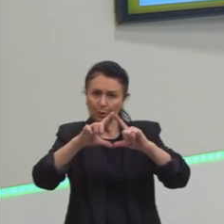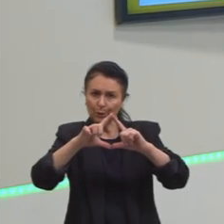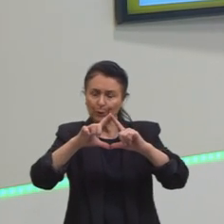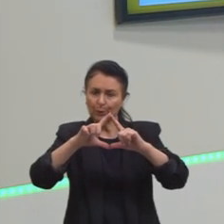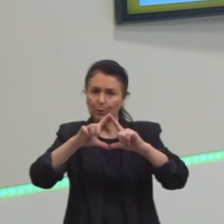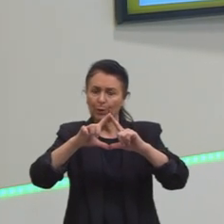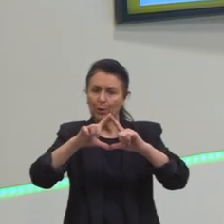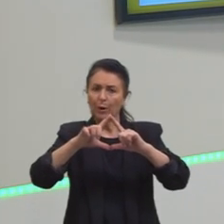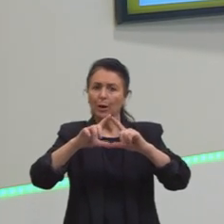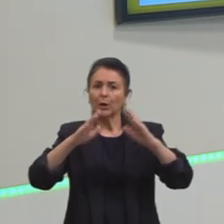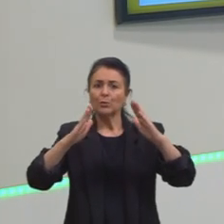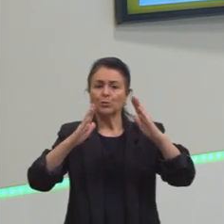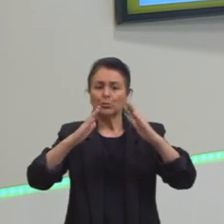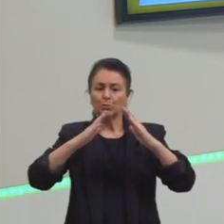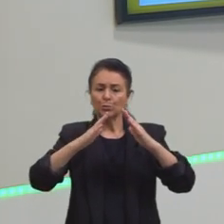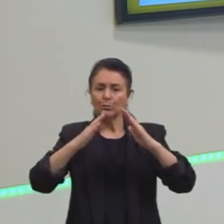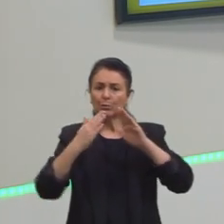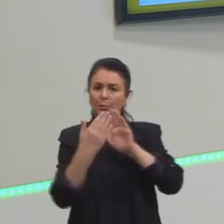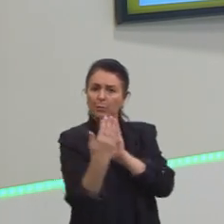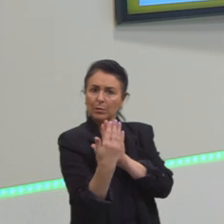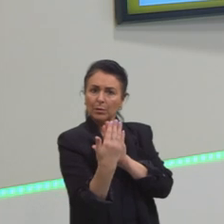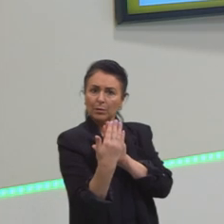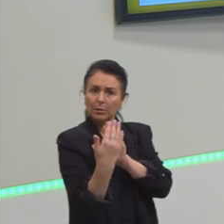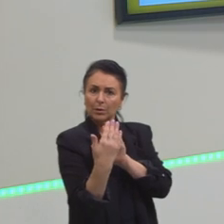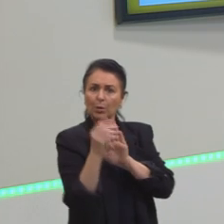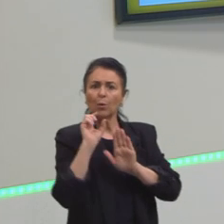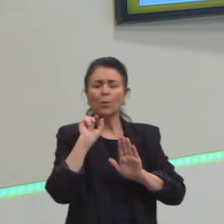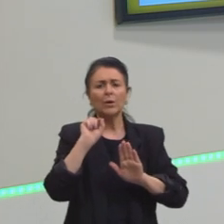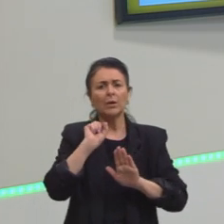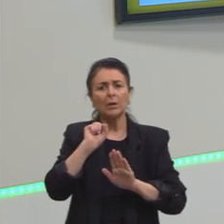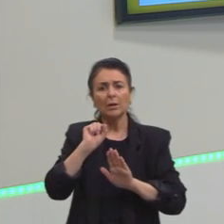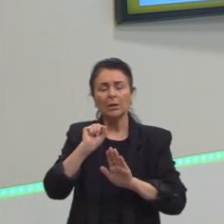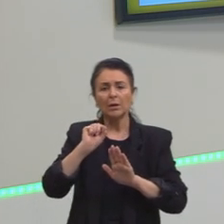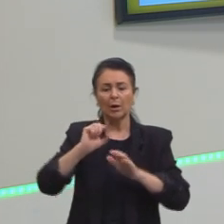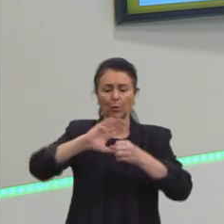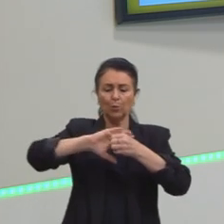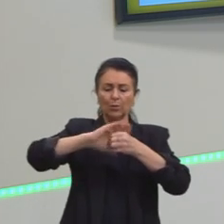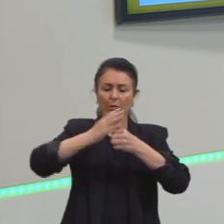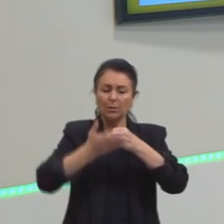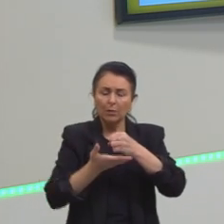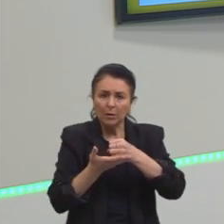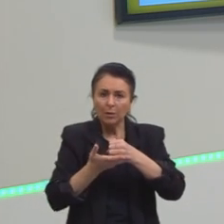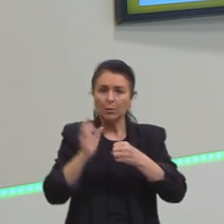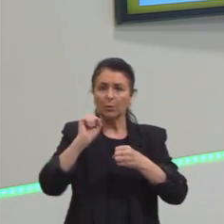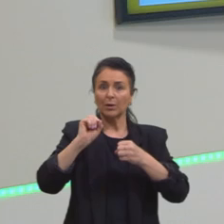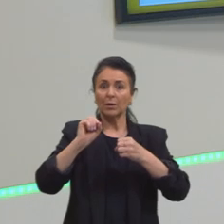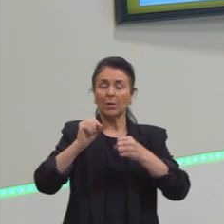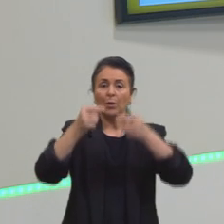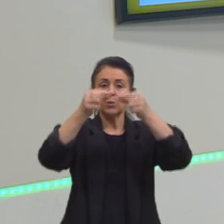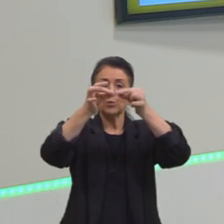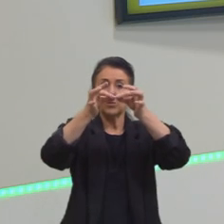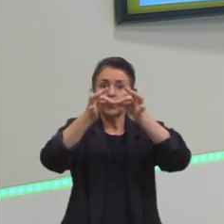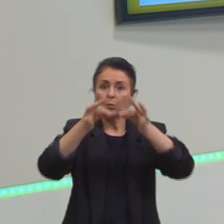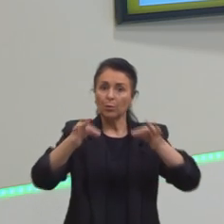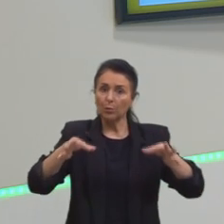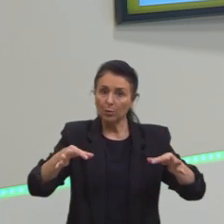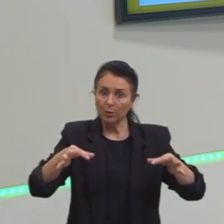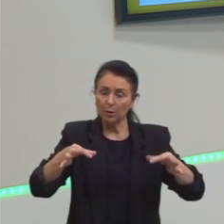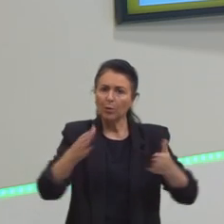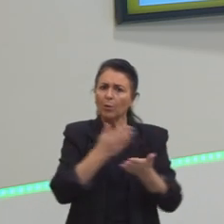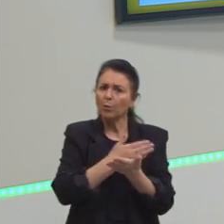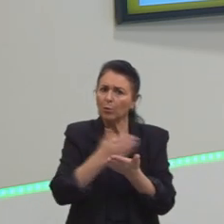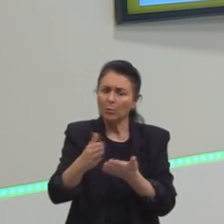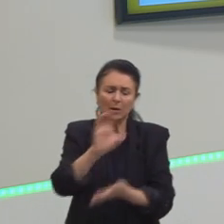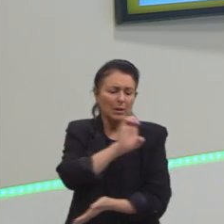do que é um cone, do que é um cilindro, e essas diferenciações muitas vezes advêm de uma educação básica, onde a gente começa lá no ensino